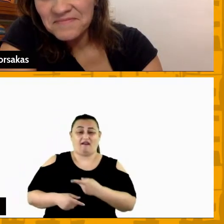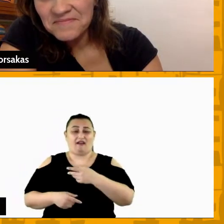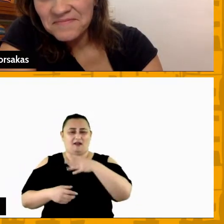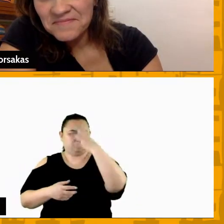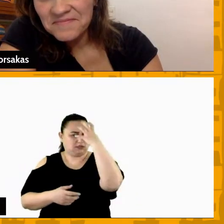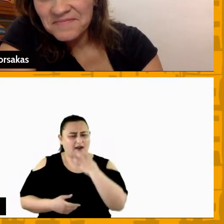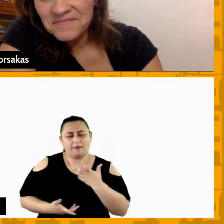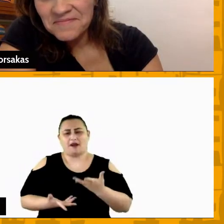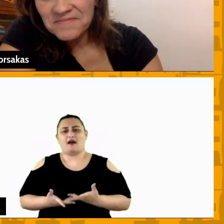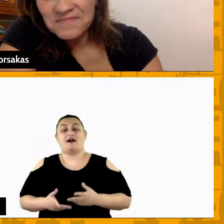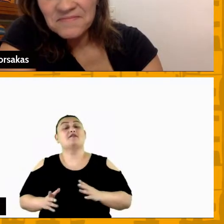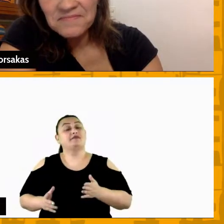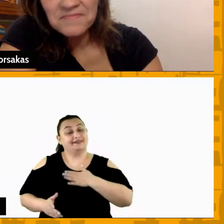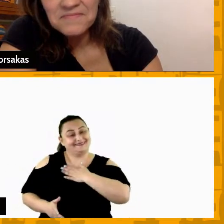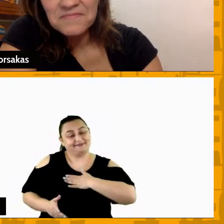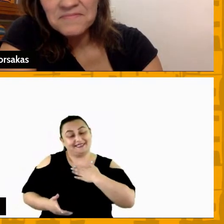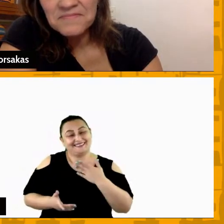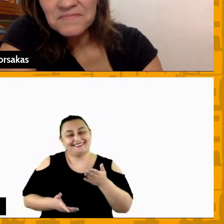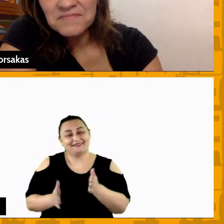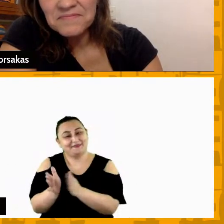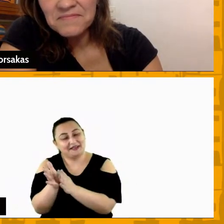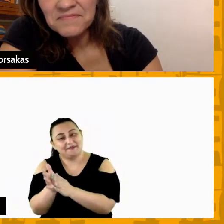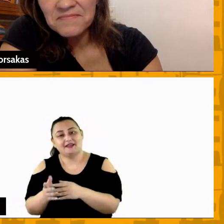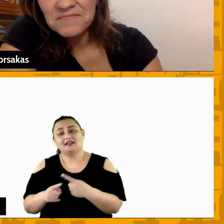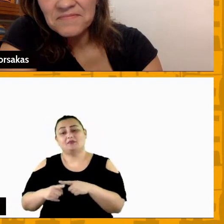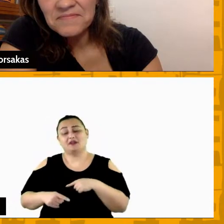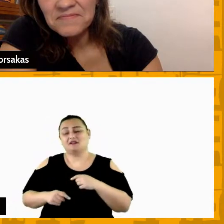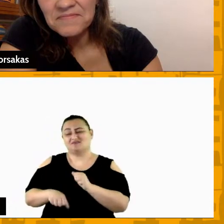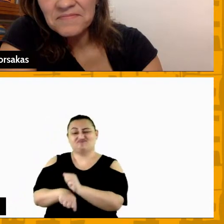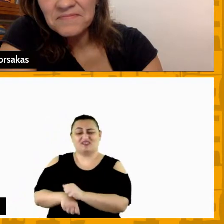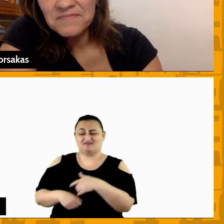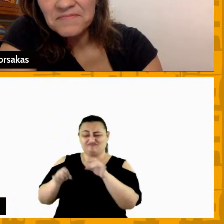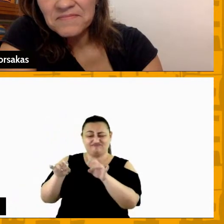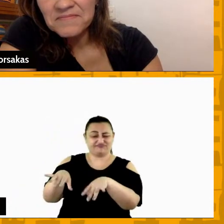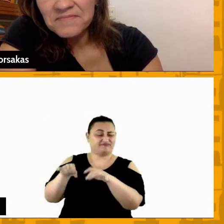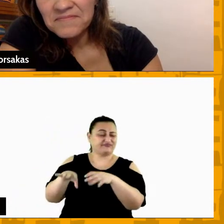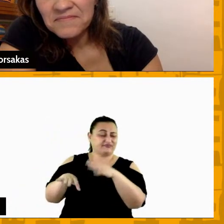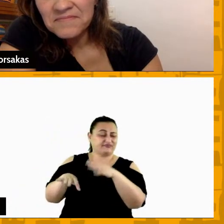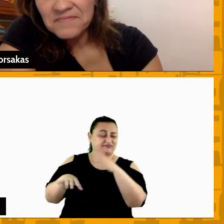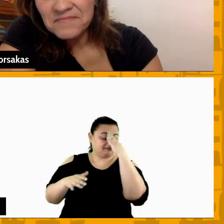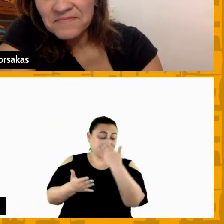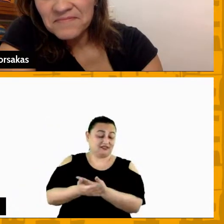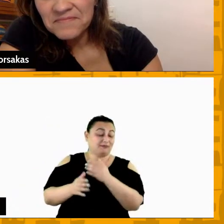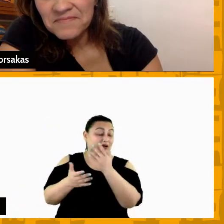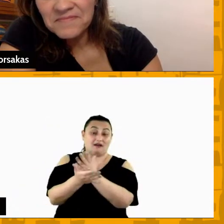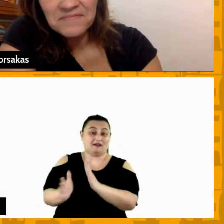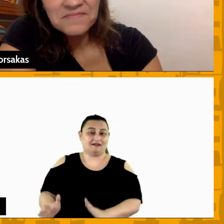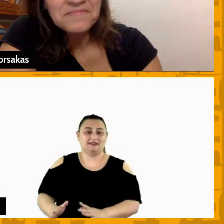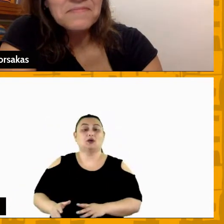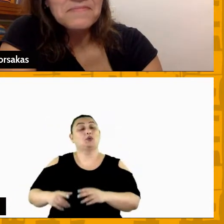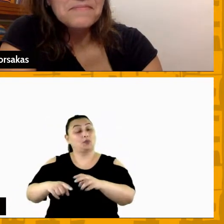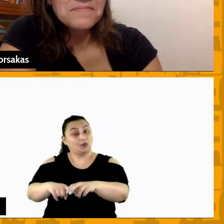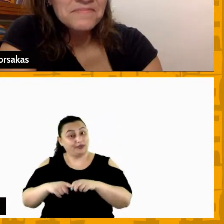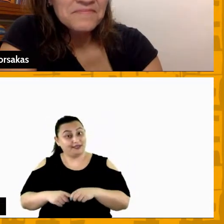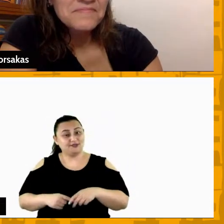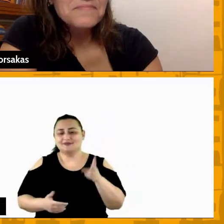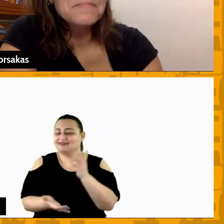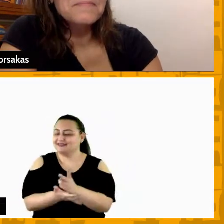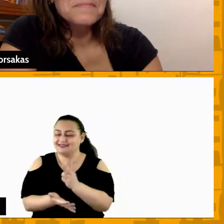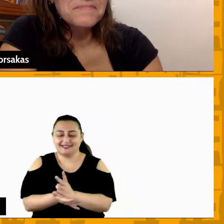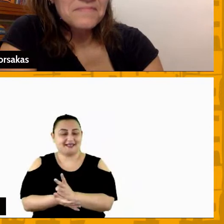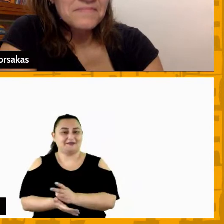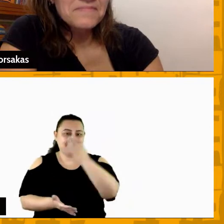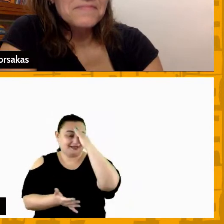de elogiar também é porque nós paramos de acreditar no jogador graças a Deus acho que nem eu nem o Pablo nós nunca deixamos de